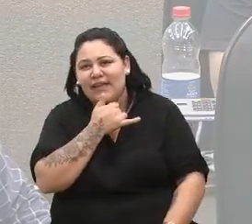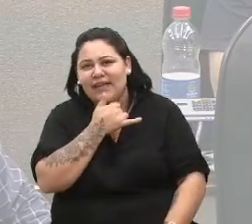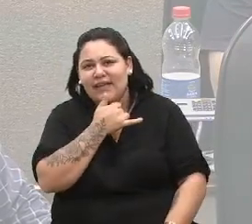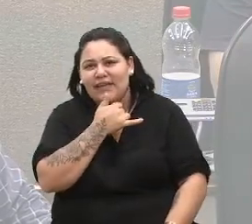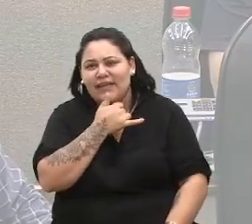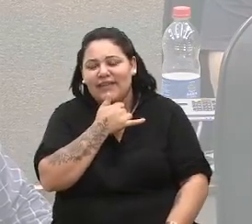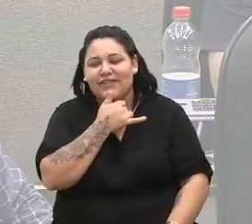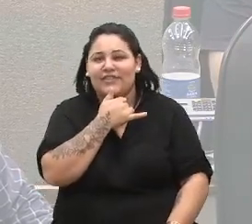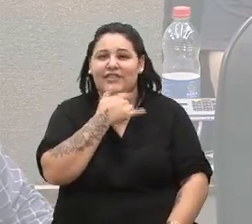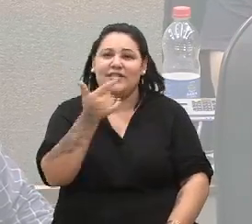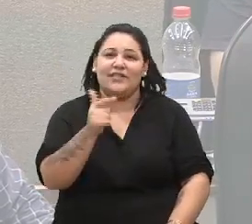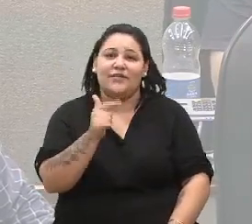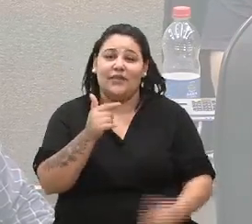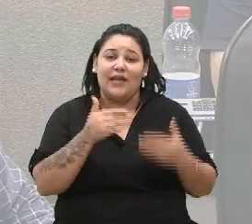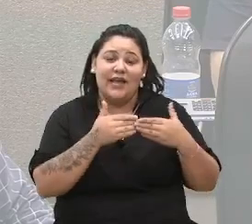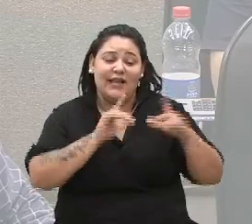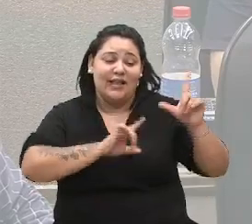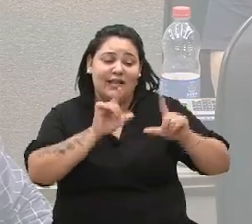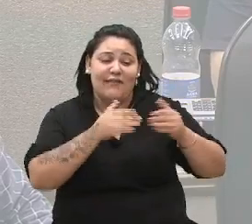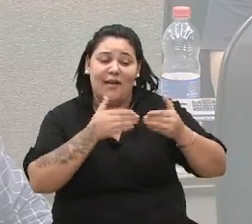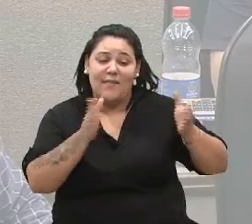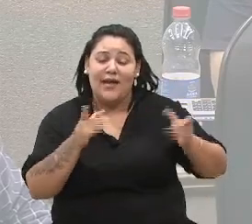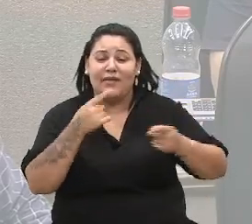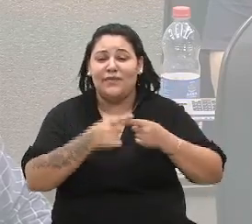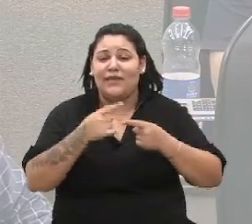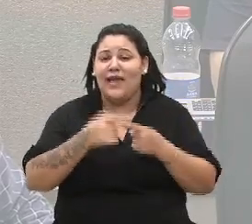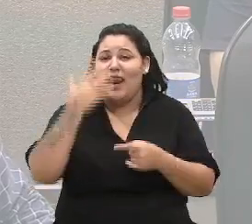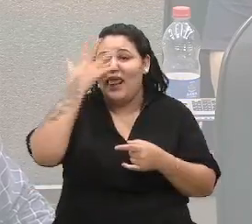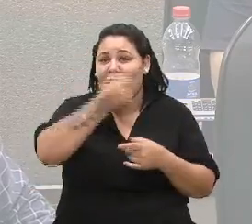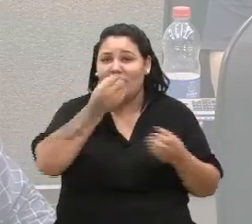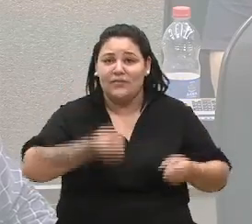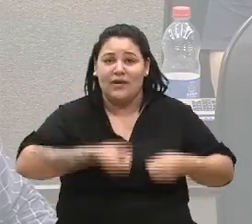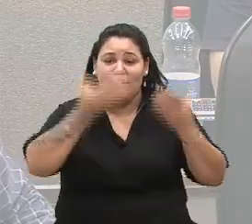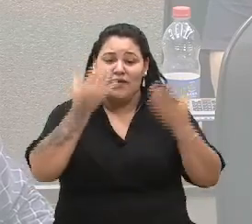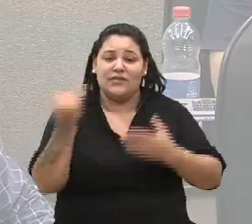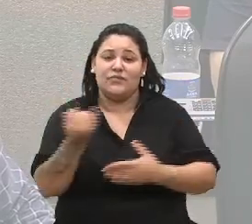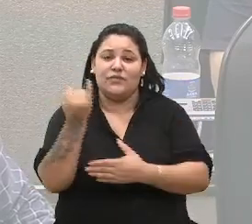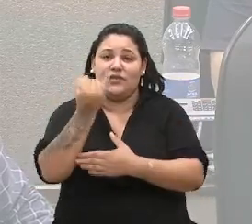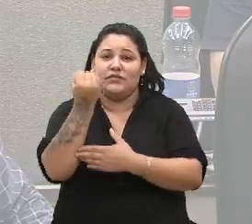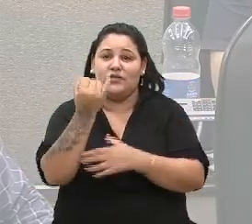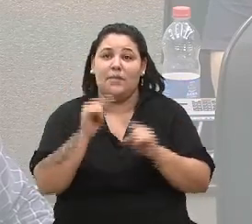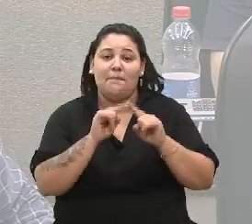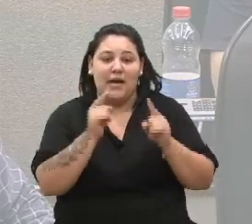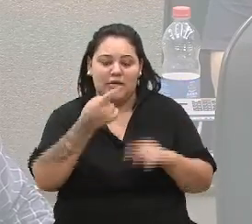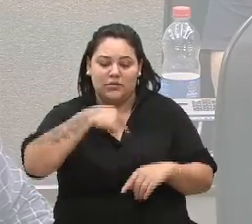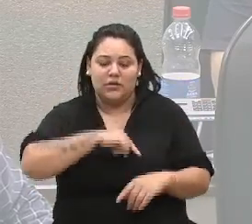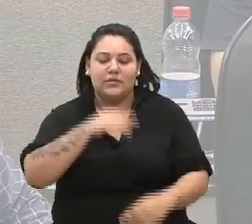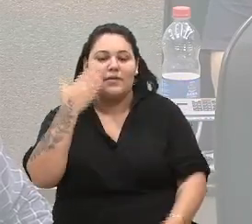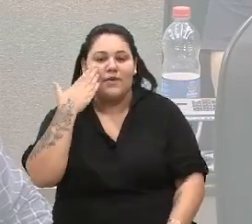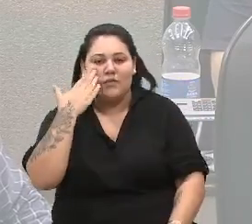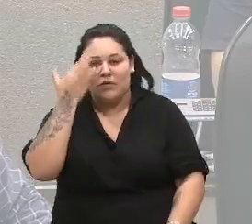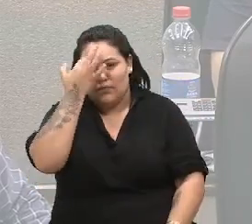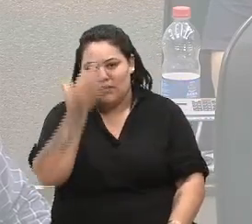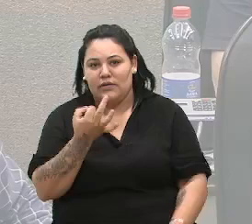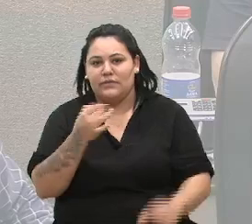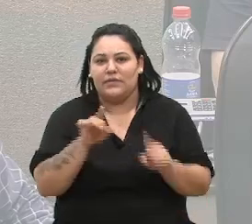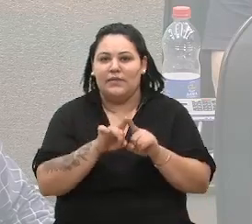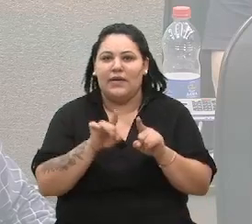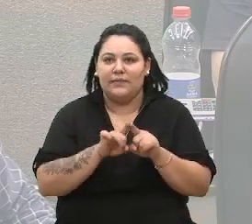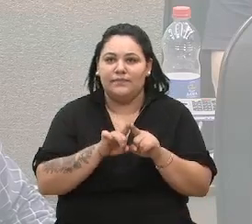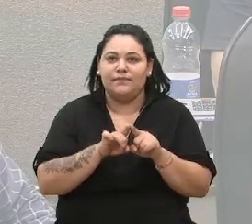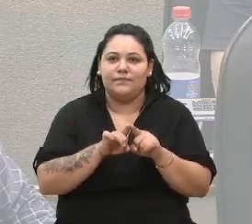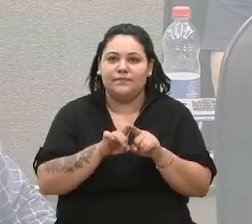passa na TV aberta, porque é tão bonito, um evento tão importante, mas a gente sabe e compreende que as grades